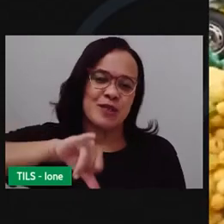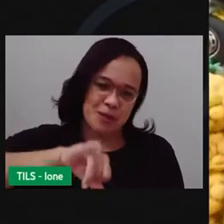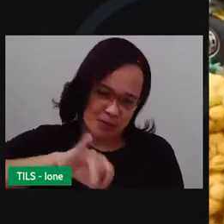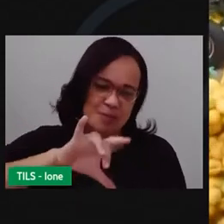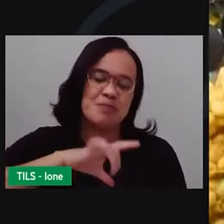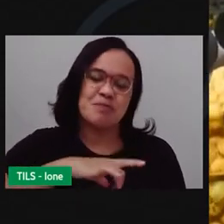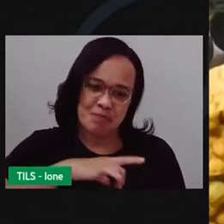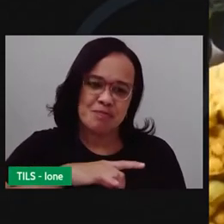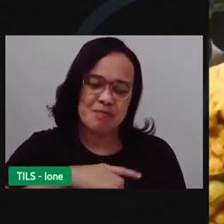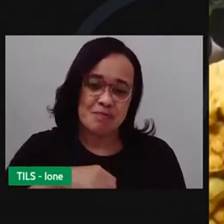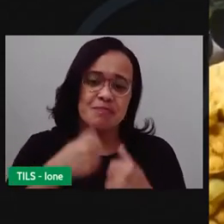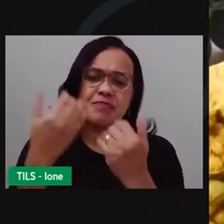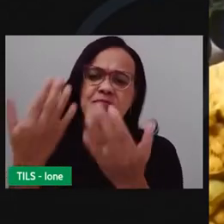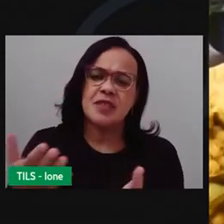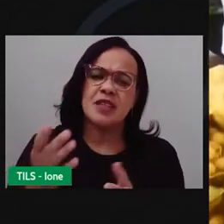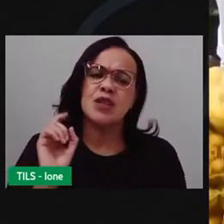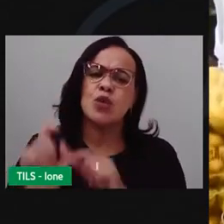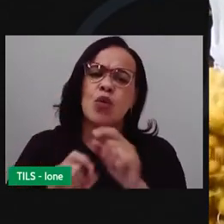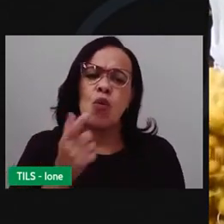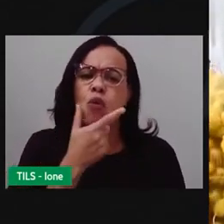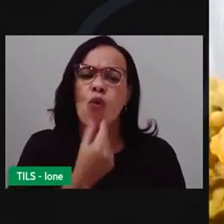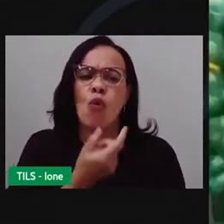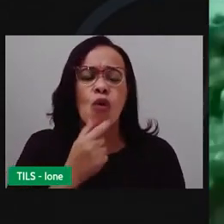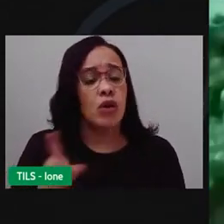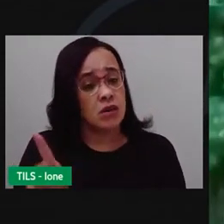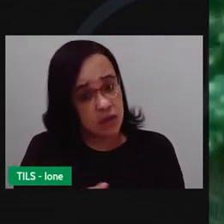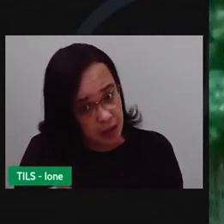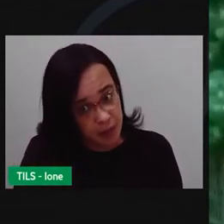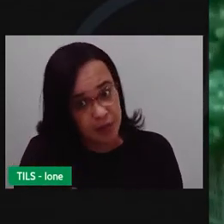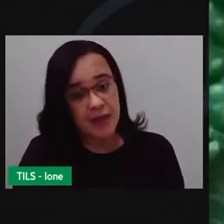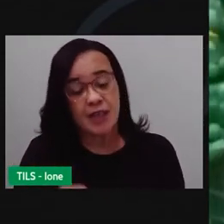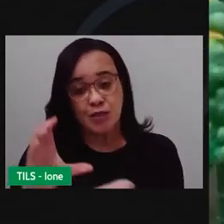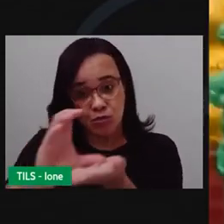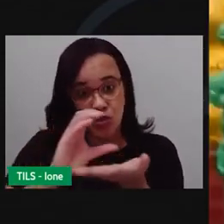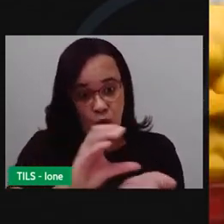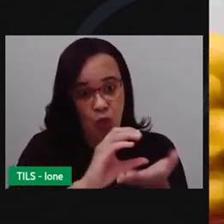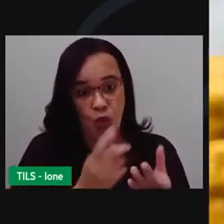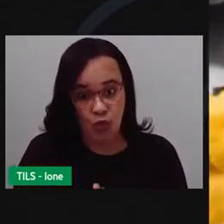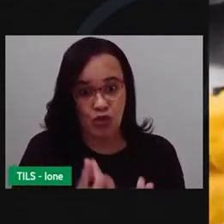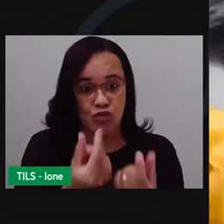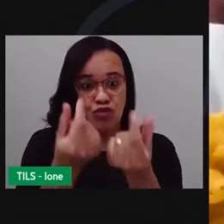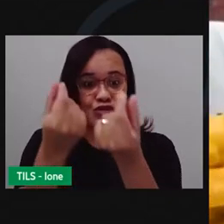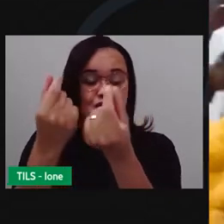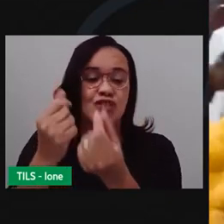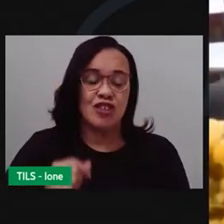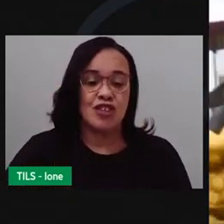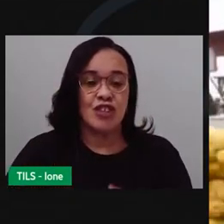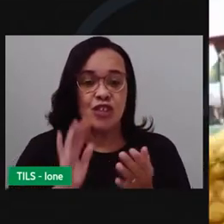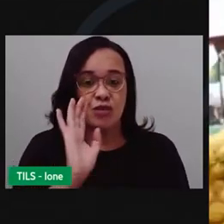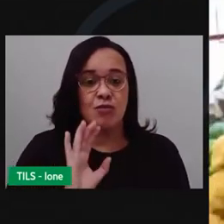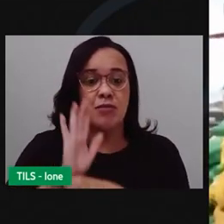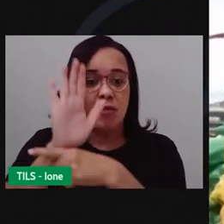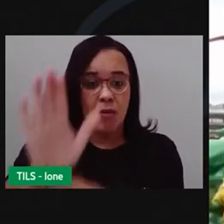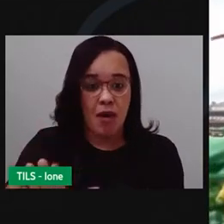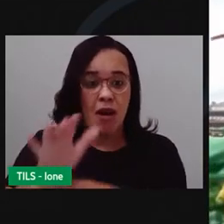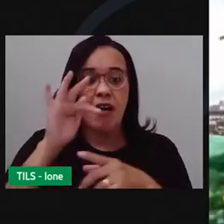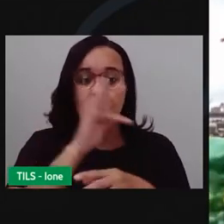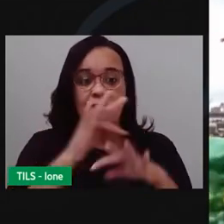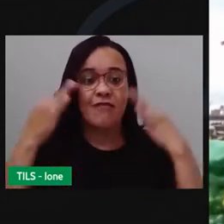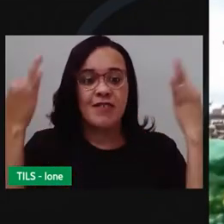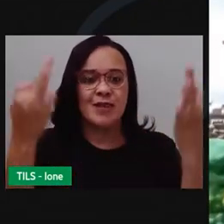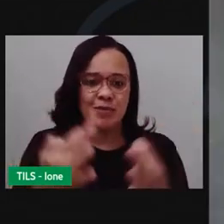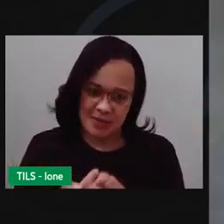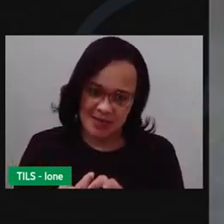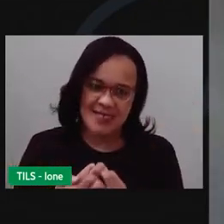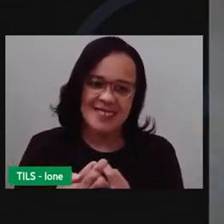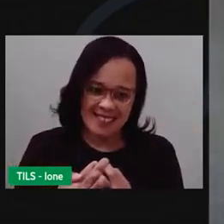Aqui é que Nilo tirou o sustento para criar os seis filhos. São mais de 32 anos de dedicação a este lugar.